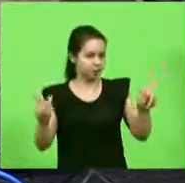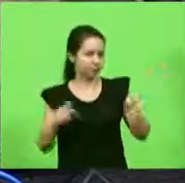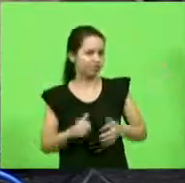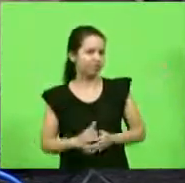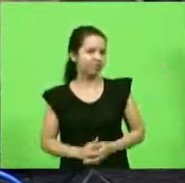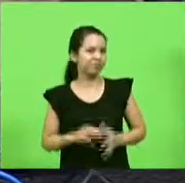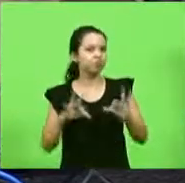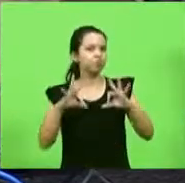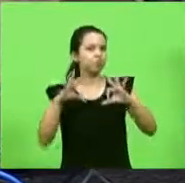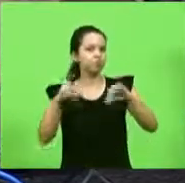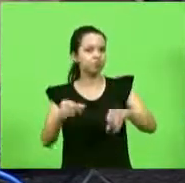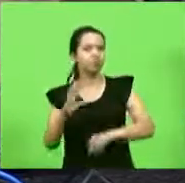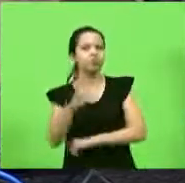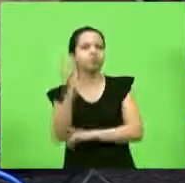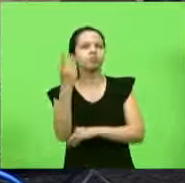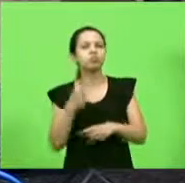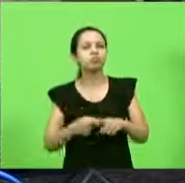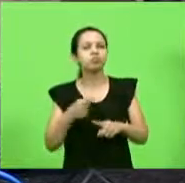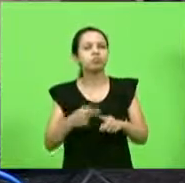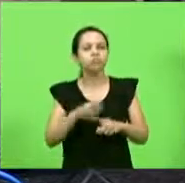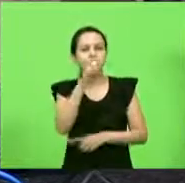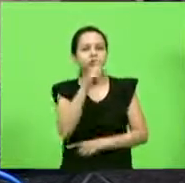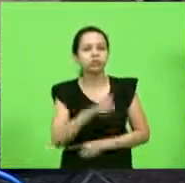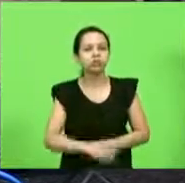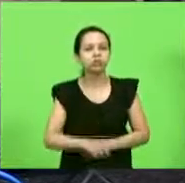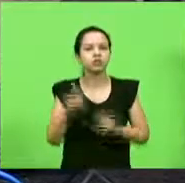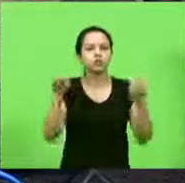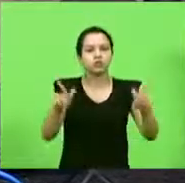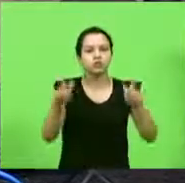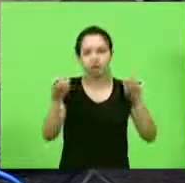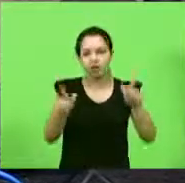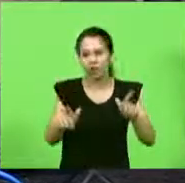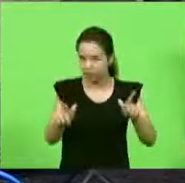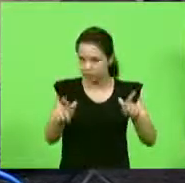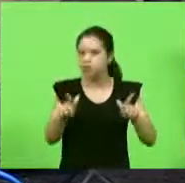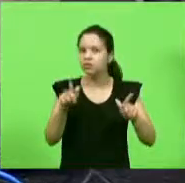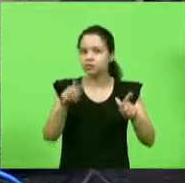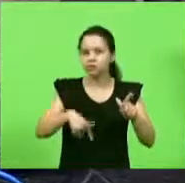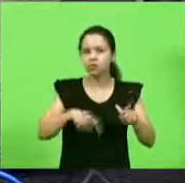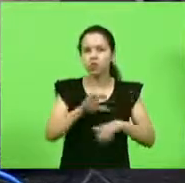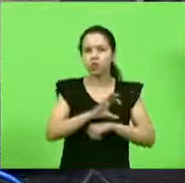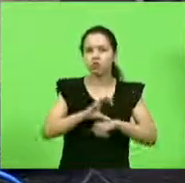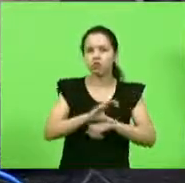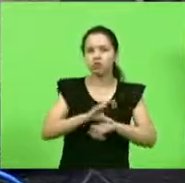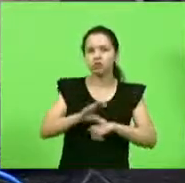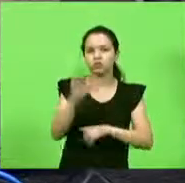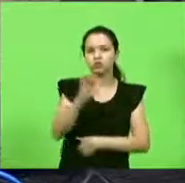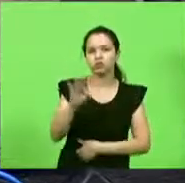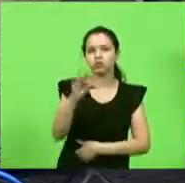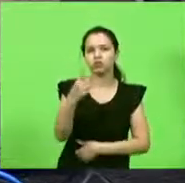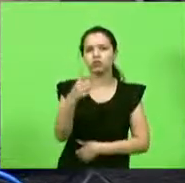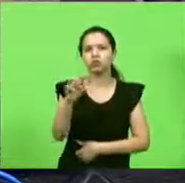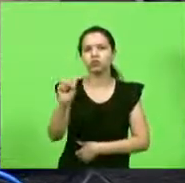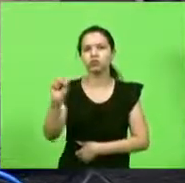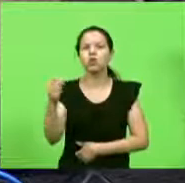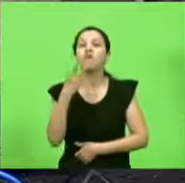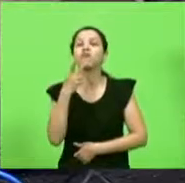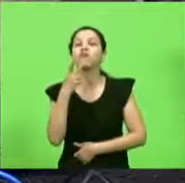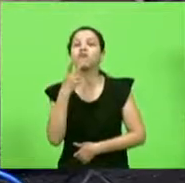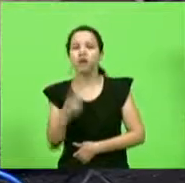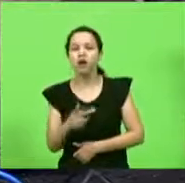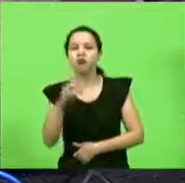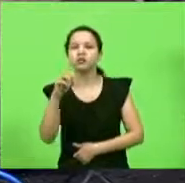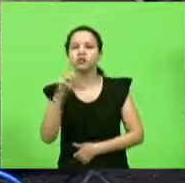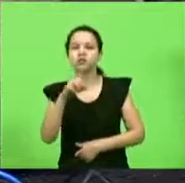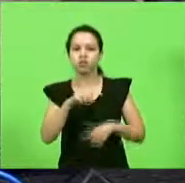acontece porque o direito de greve é legal, a Constituição Federal de 88, ele diz que os servidores têm direito à